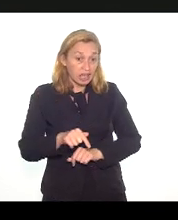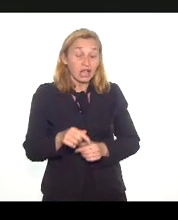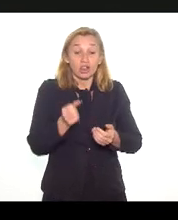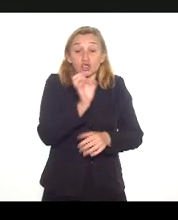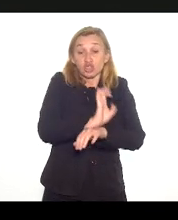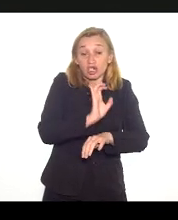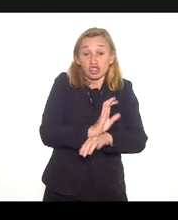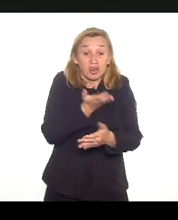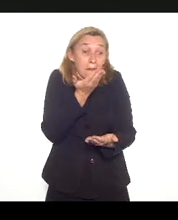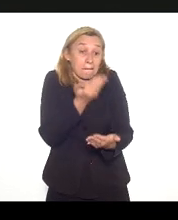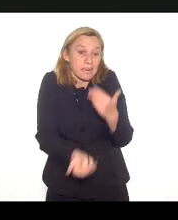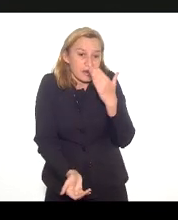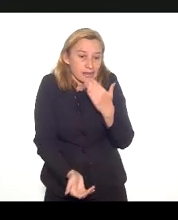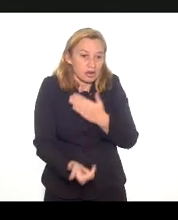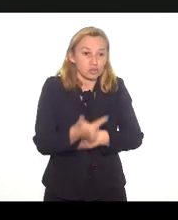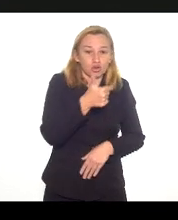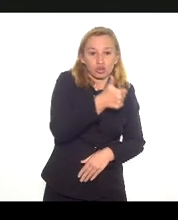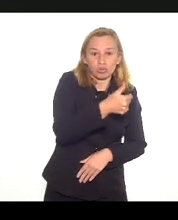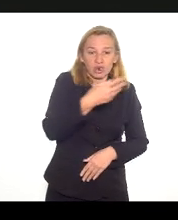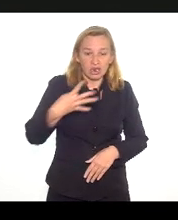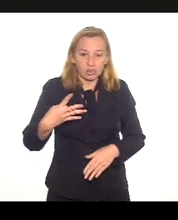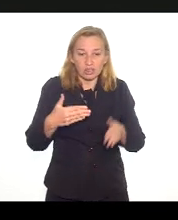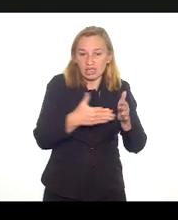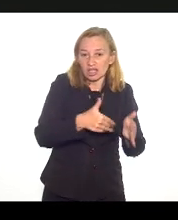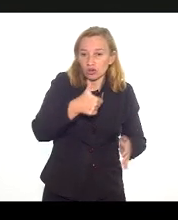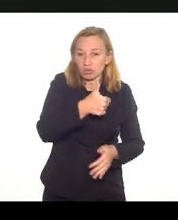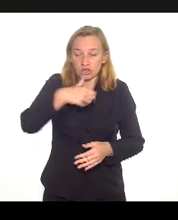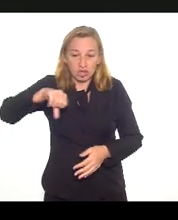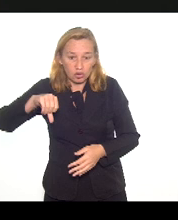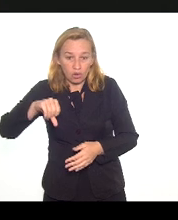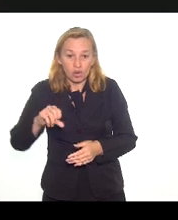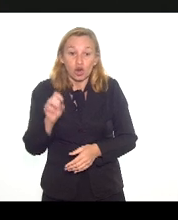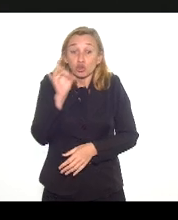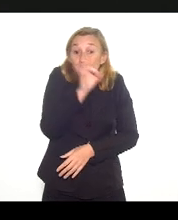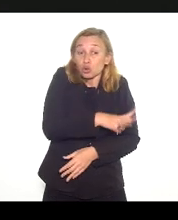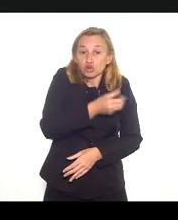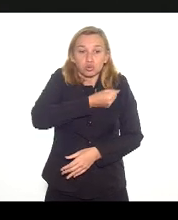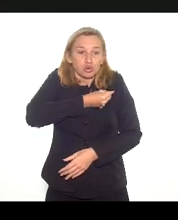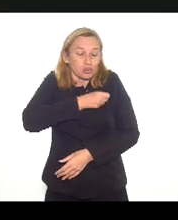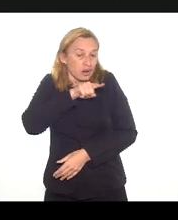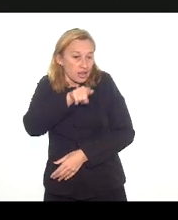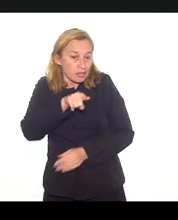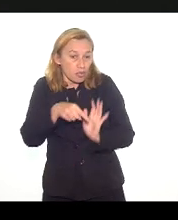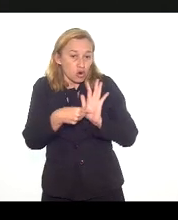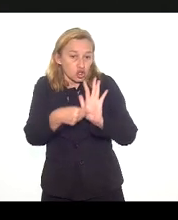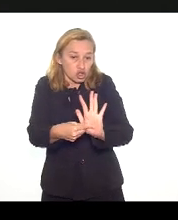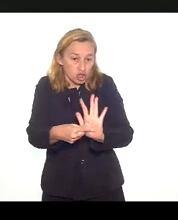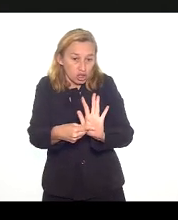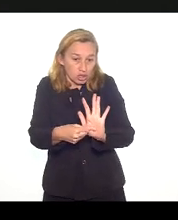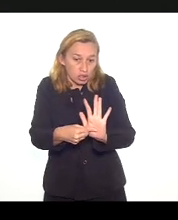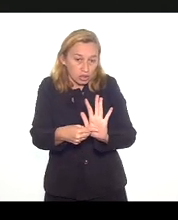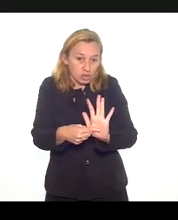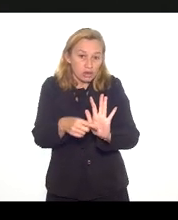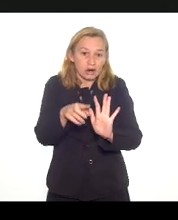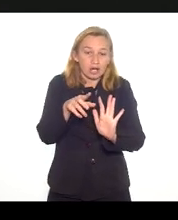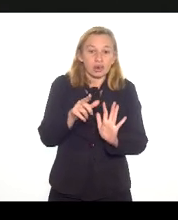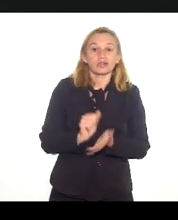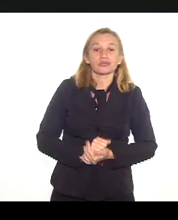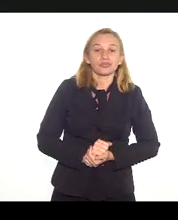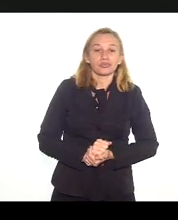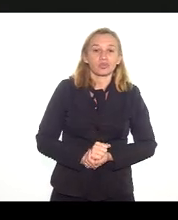Estado de Janeiro perdeu, de 2014 a 2019, é o último dado da RAGE de emprego formal,